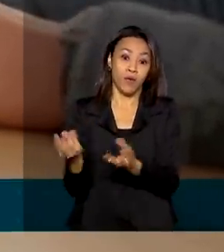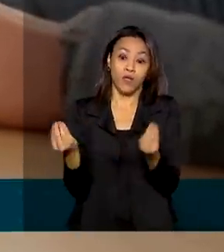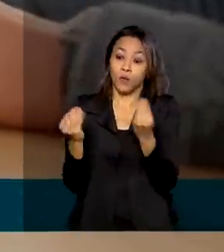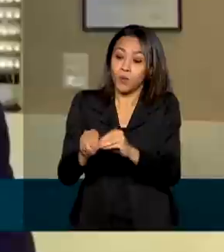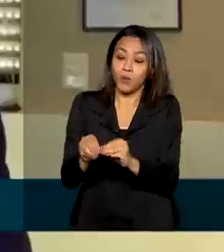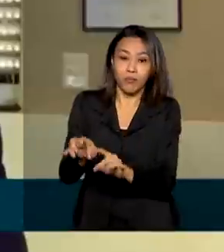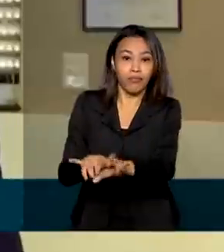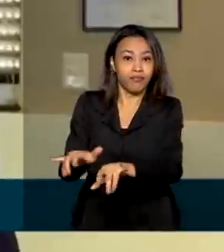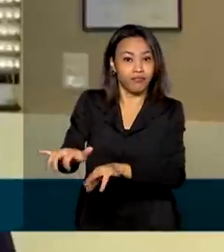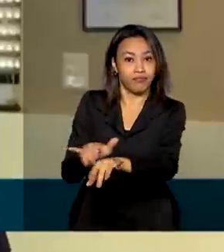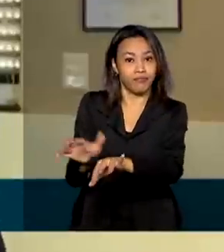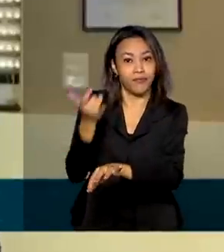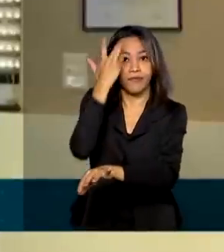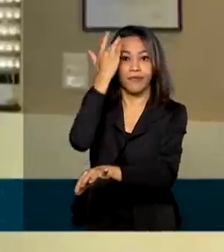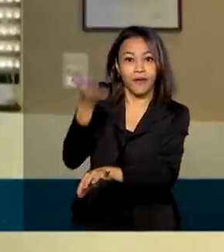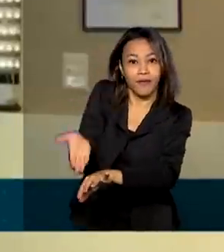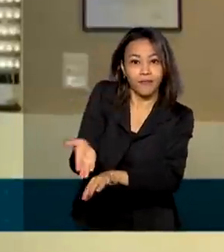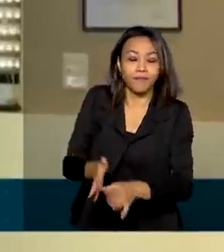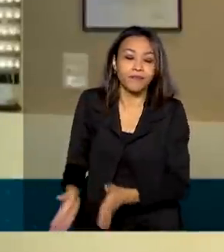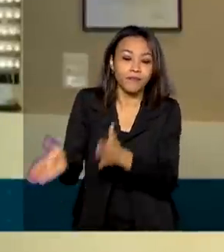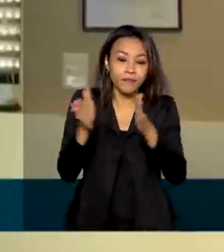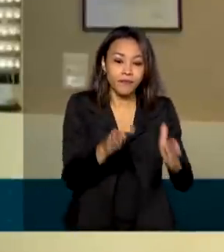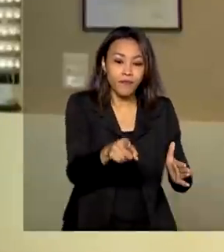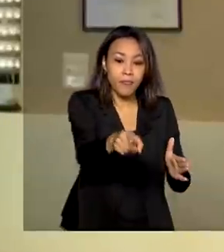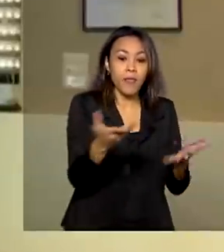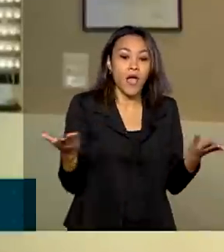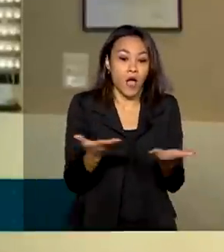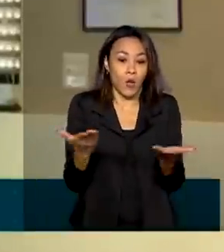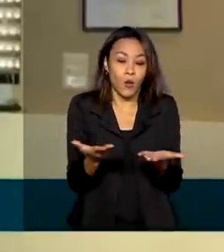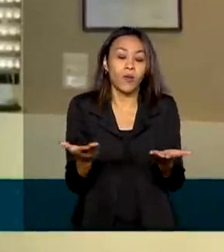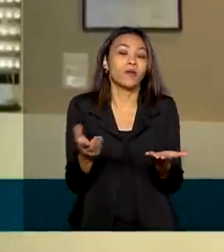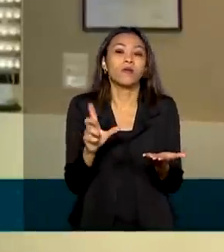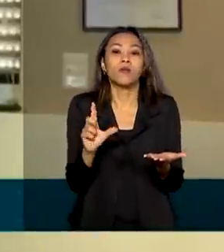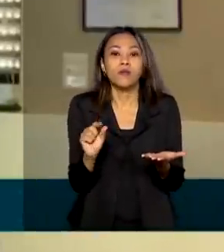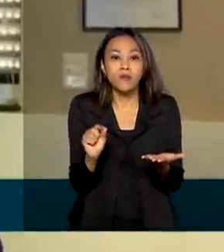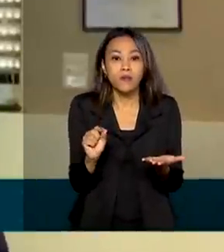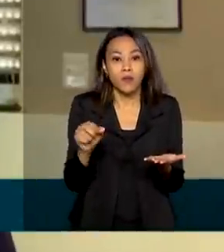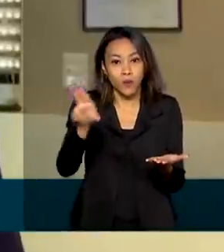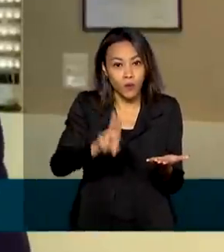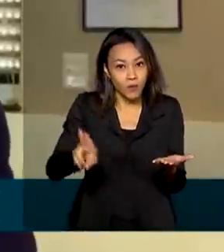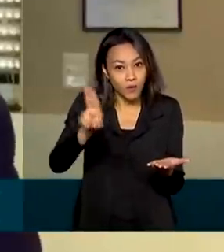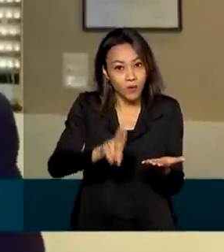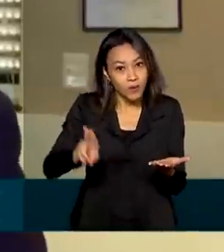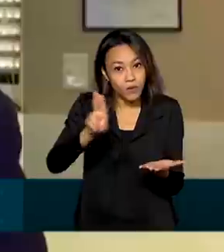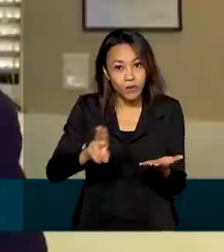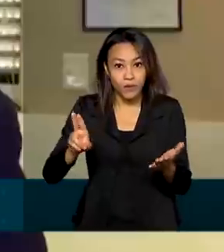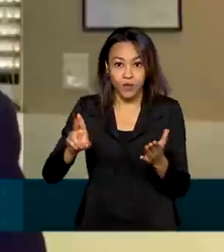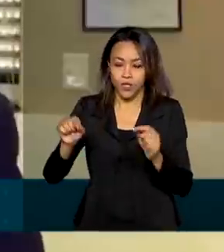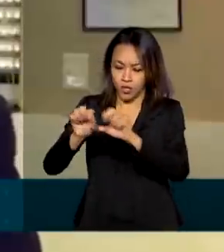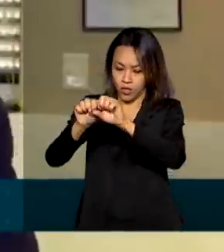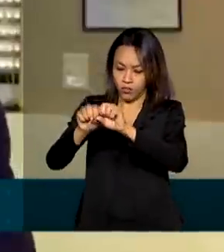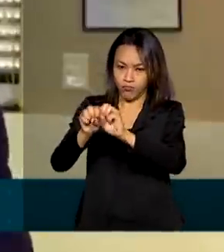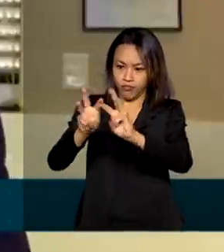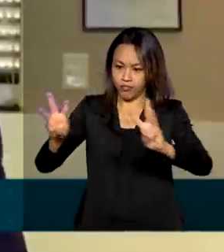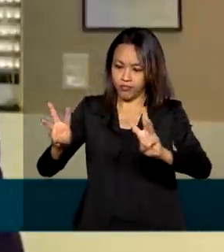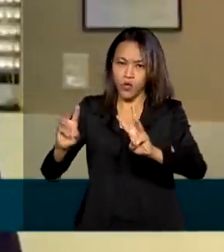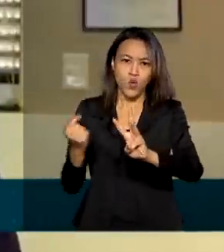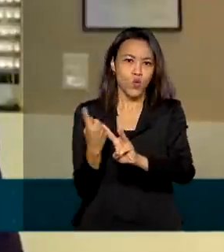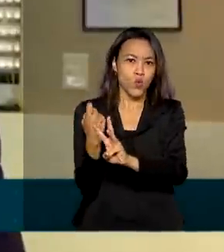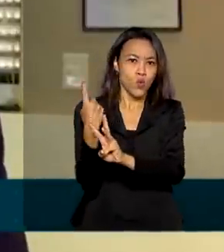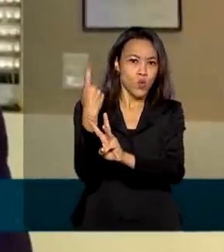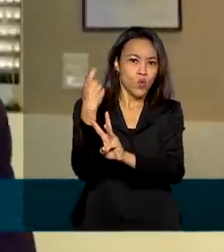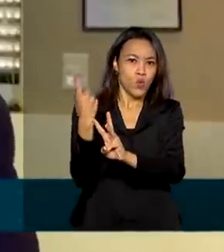de serviços. Com a implantação do fluxo simplificado chamado Balcão Único, nós esperamos